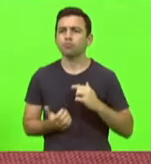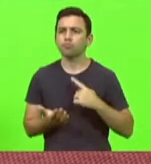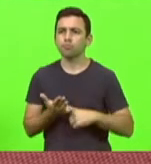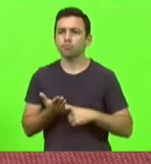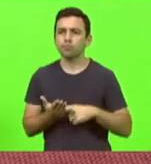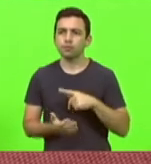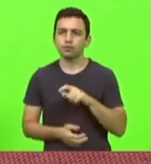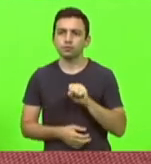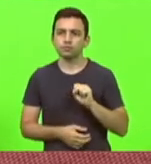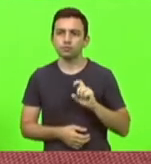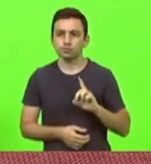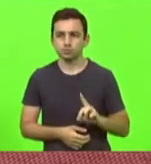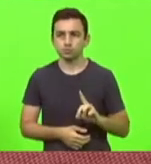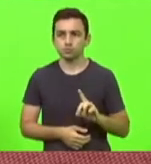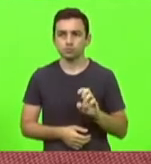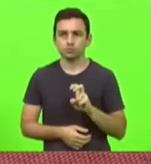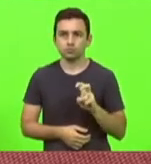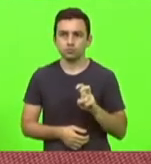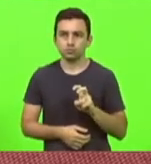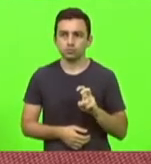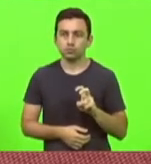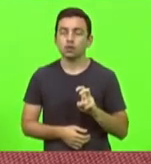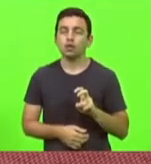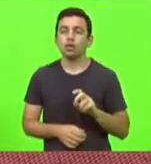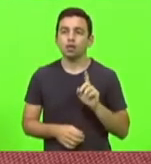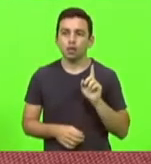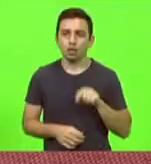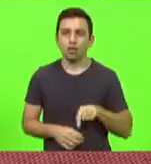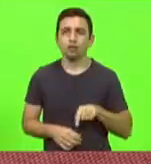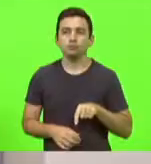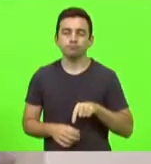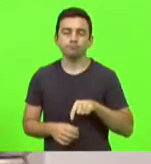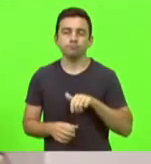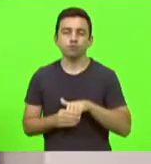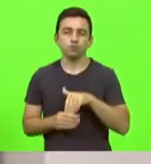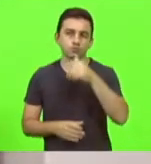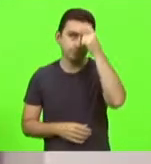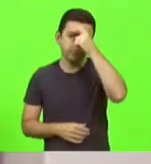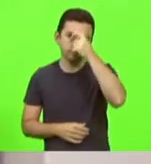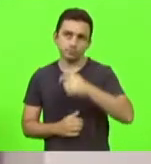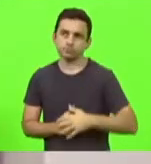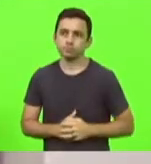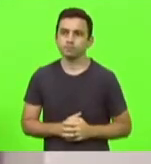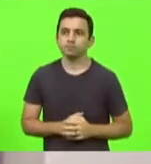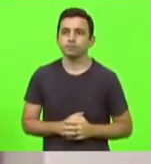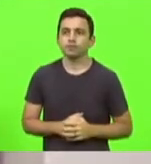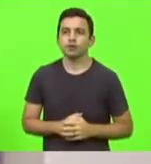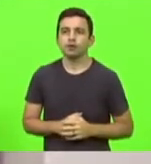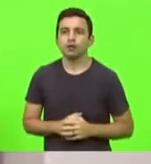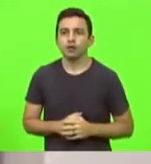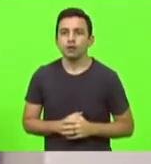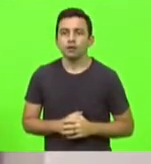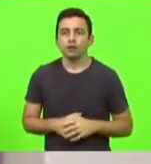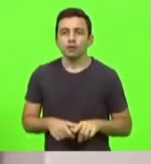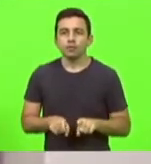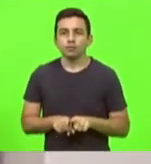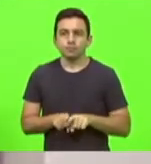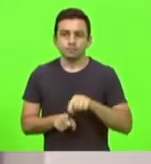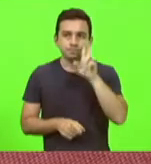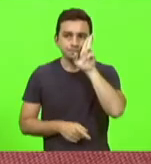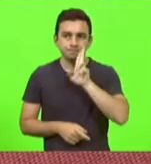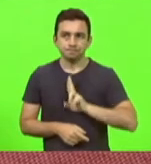55, nosso voto é para Maurício Scudillac. Obrigado, deputado. Como vota o deputado Ivan Nats?